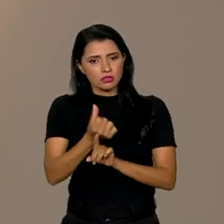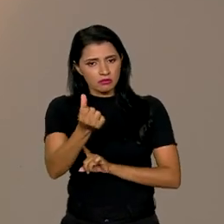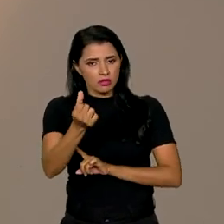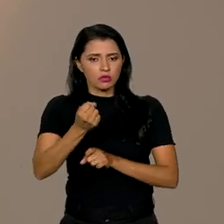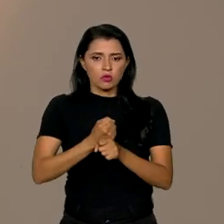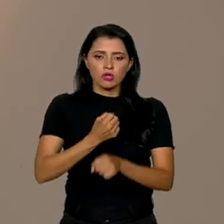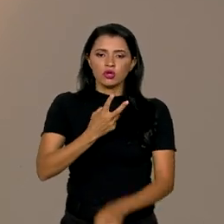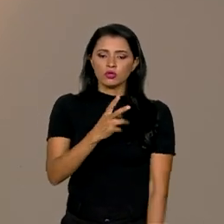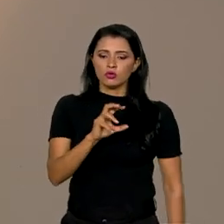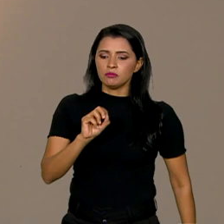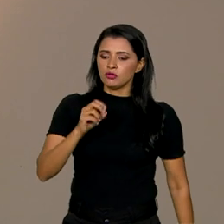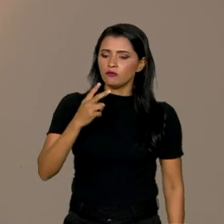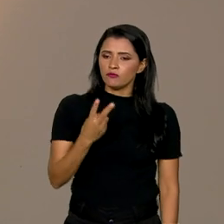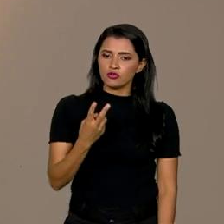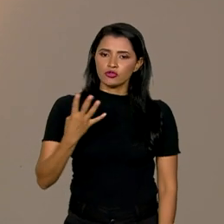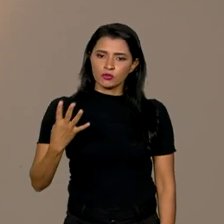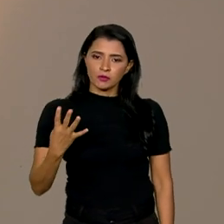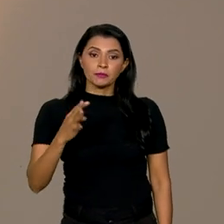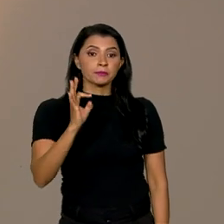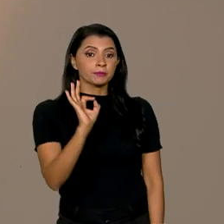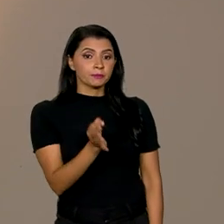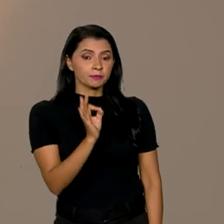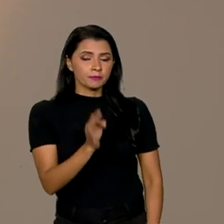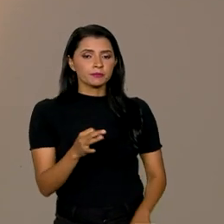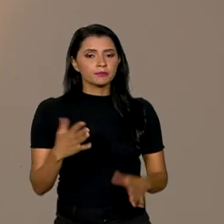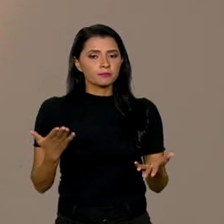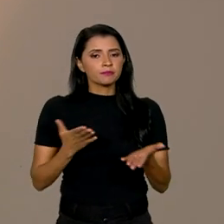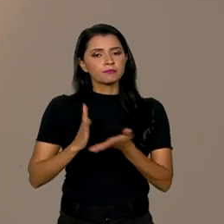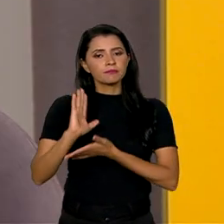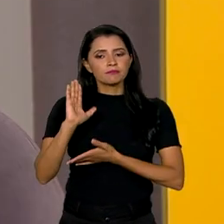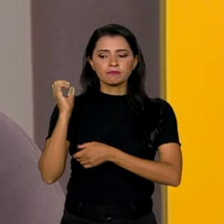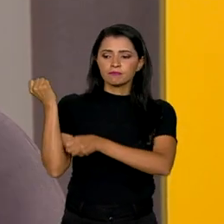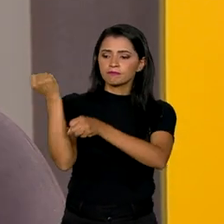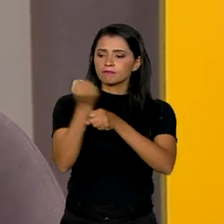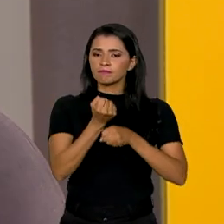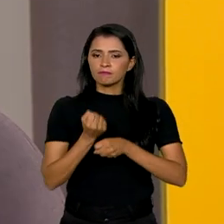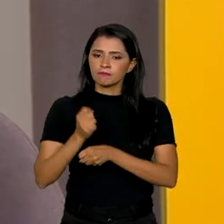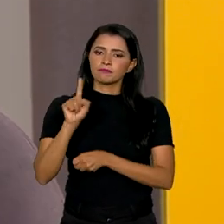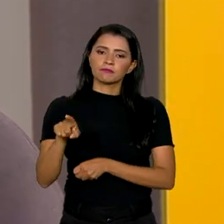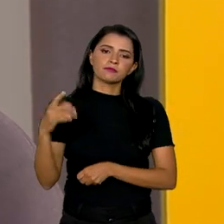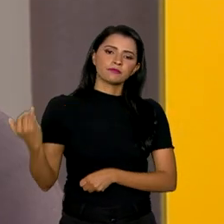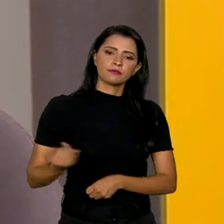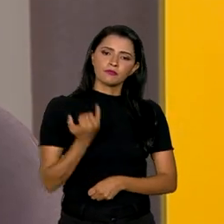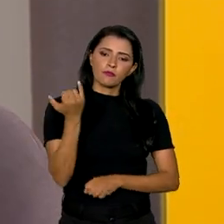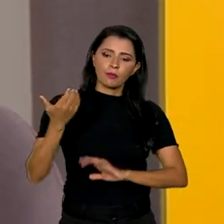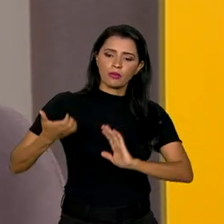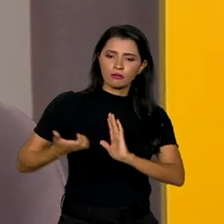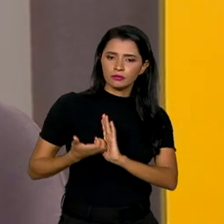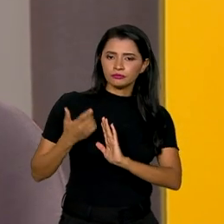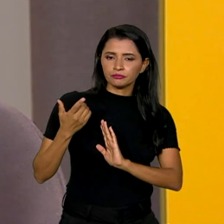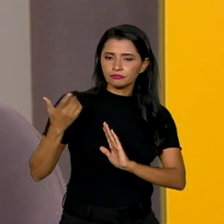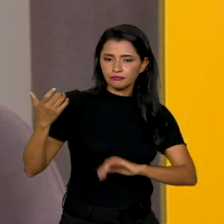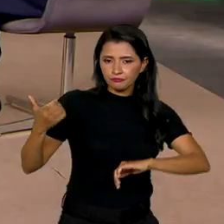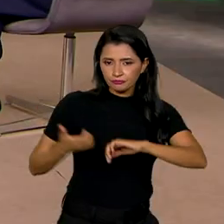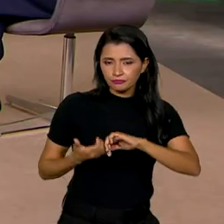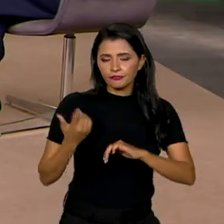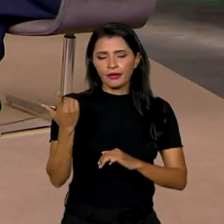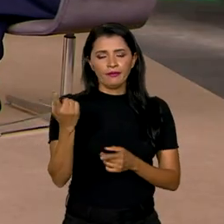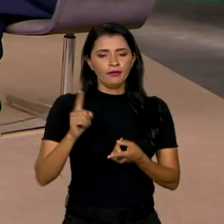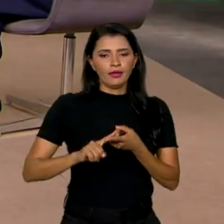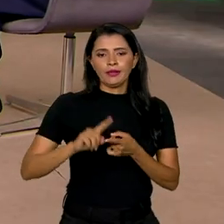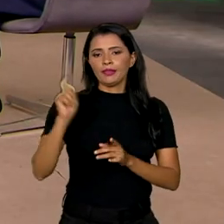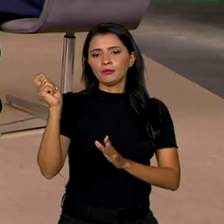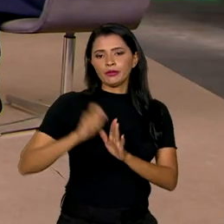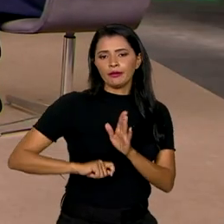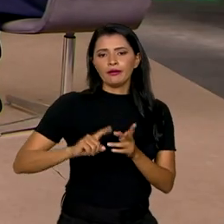de 2024. Certo. Agora, a aprovação das reformas importantes no Congresso, como a reforma tributária no Senado, elas